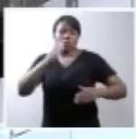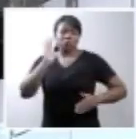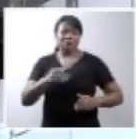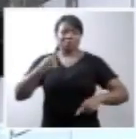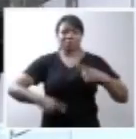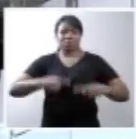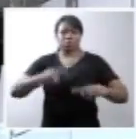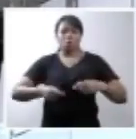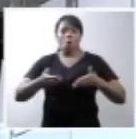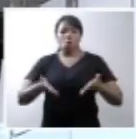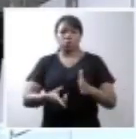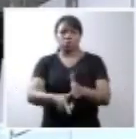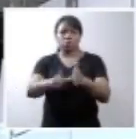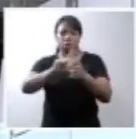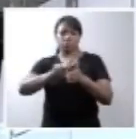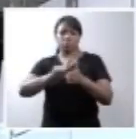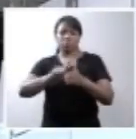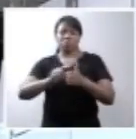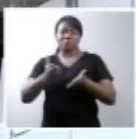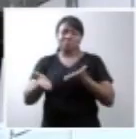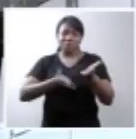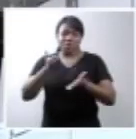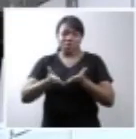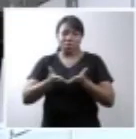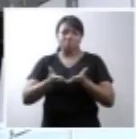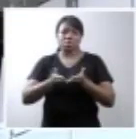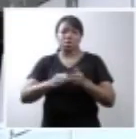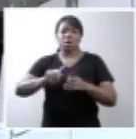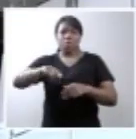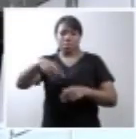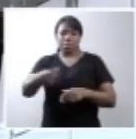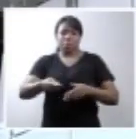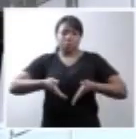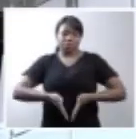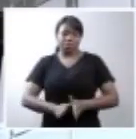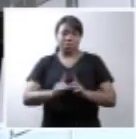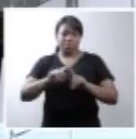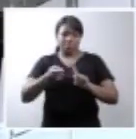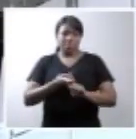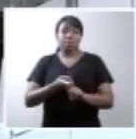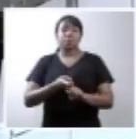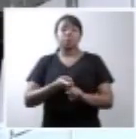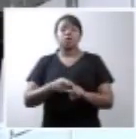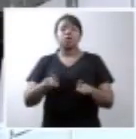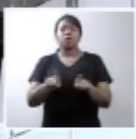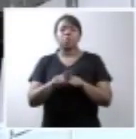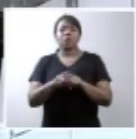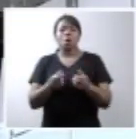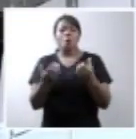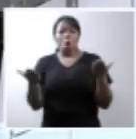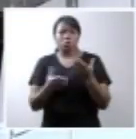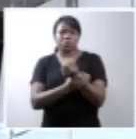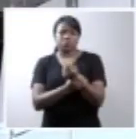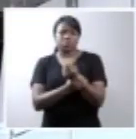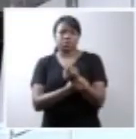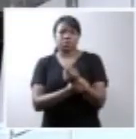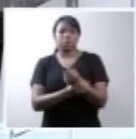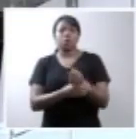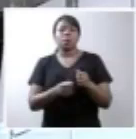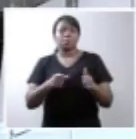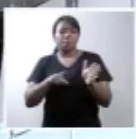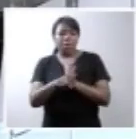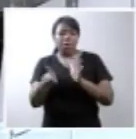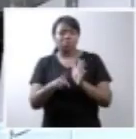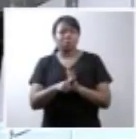hoje a antecipação terapêutica do parto. Ou seja, entramos no debate para garantir que a pergunta, vale a pena